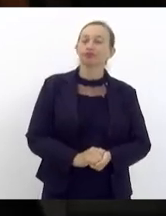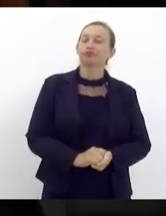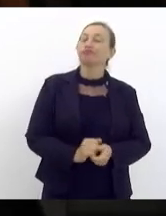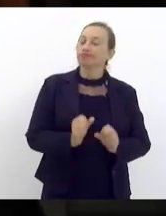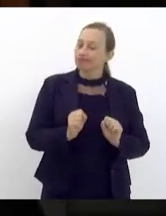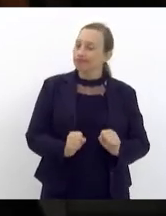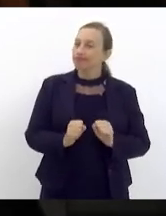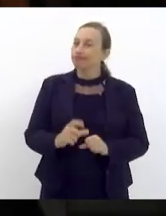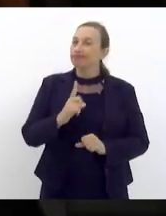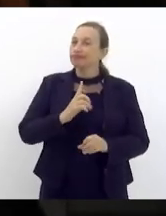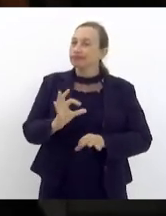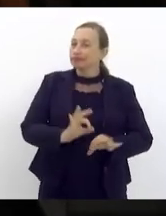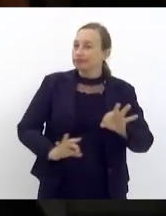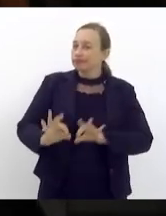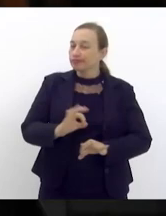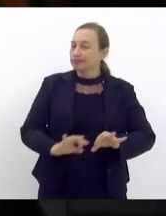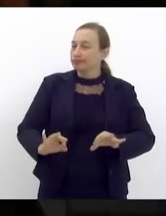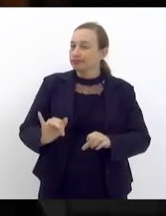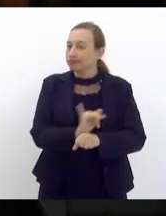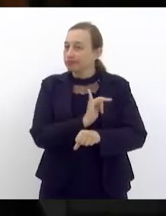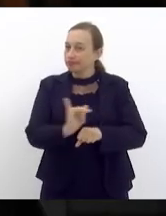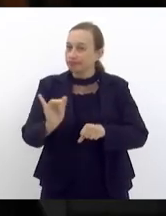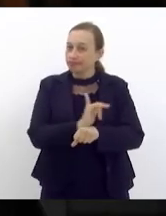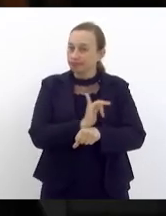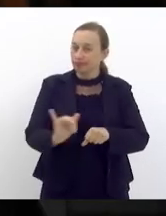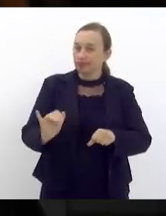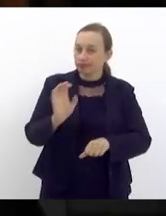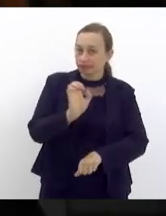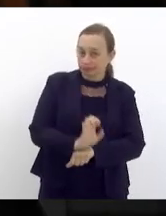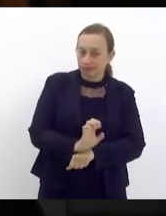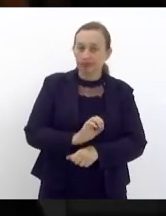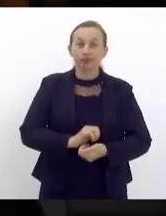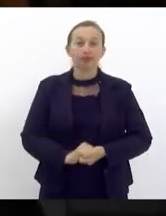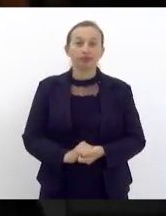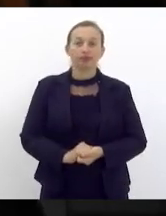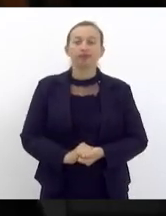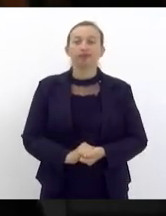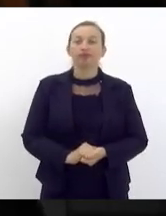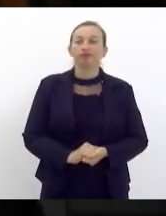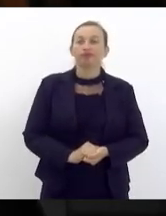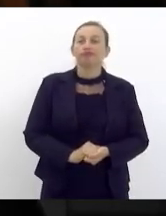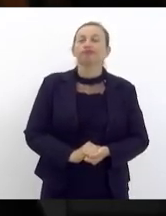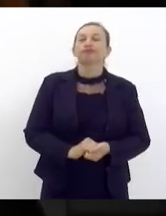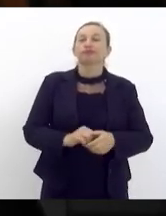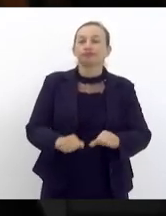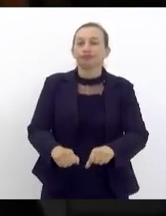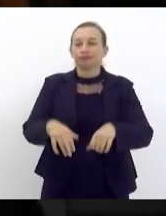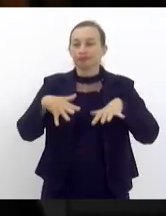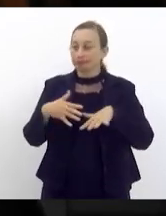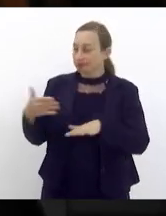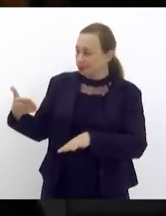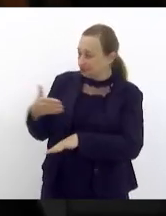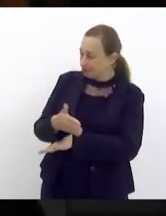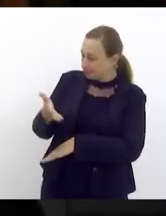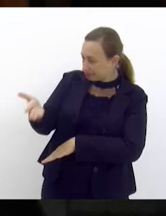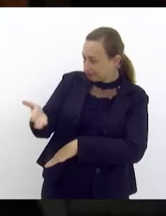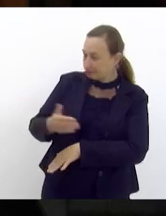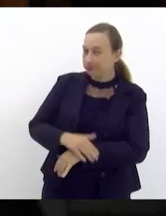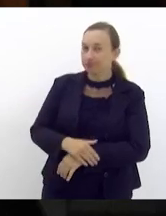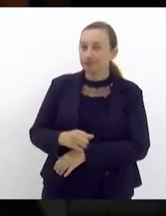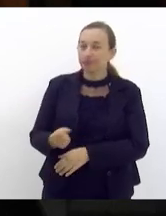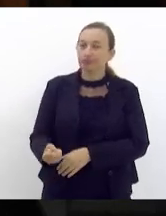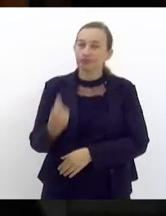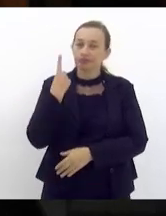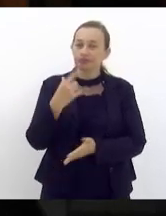possa ter um plano estratégico de estado vejo aqui no plenário acabou de adentrar aqui o ex